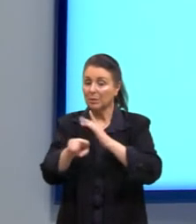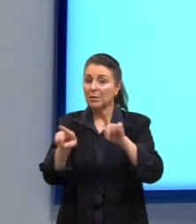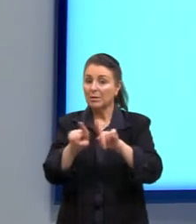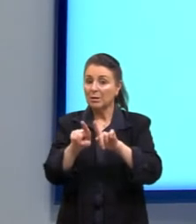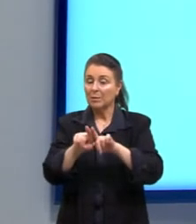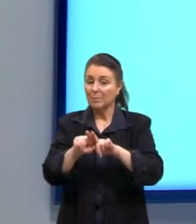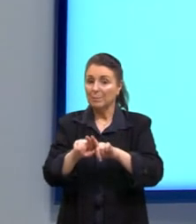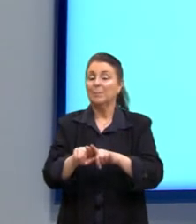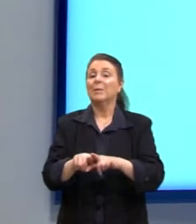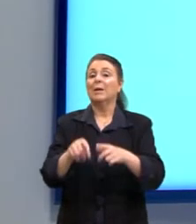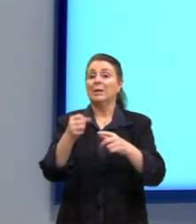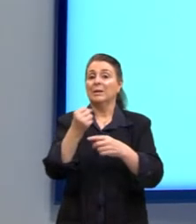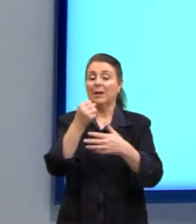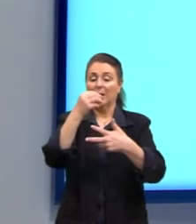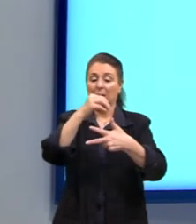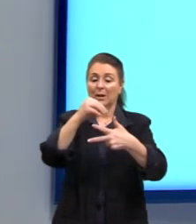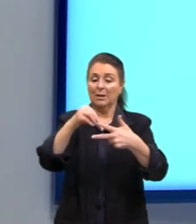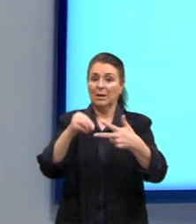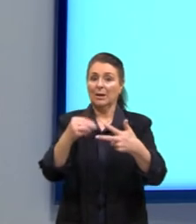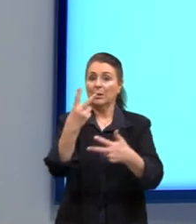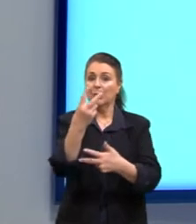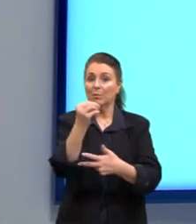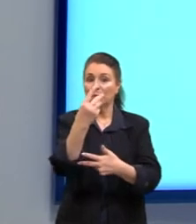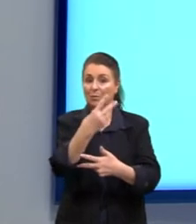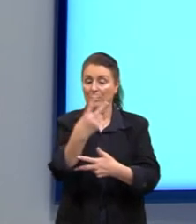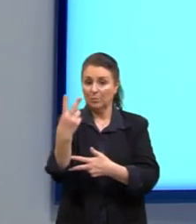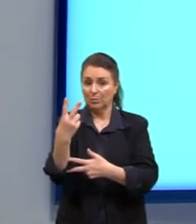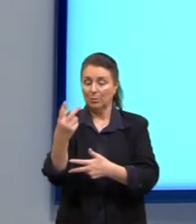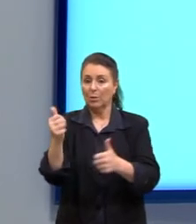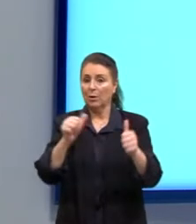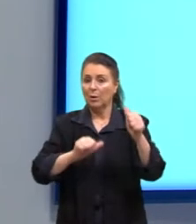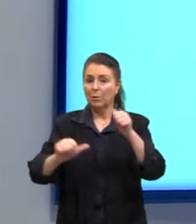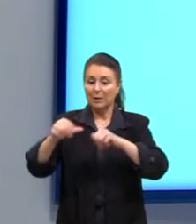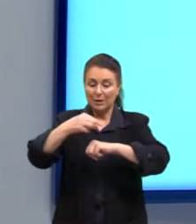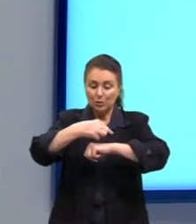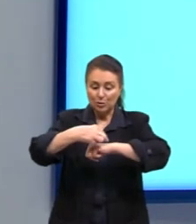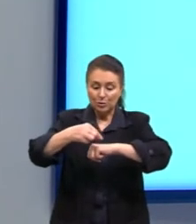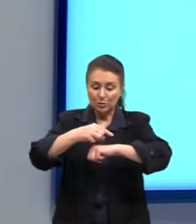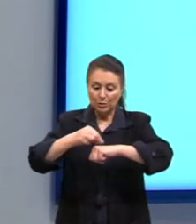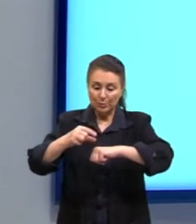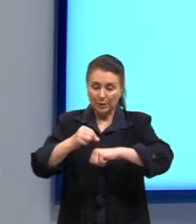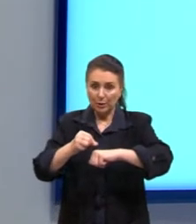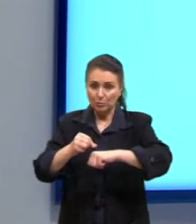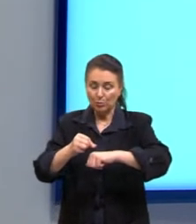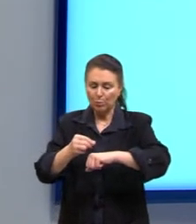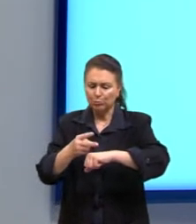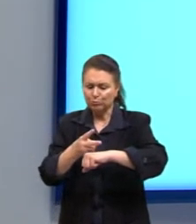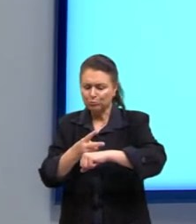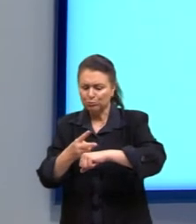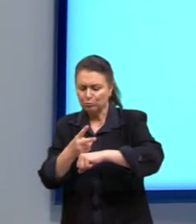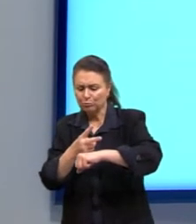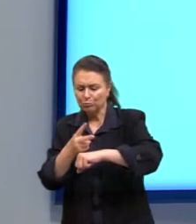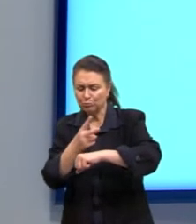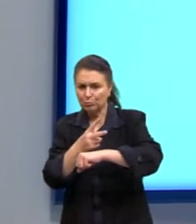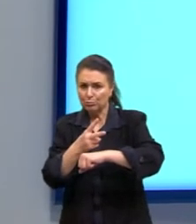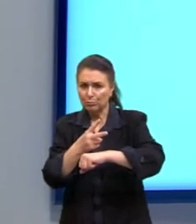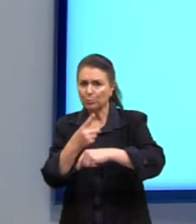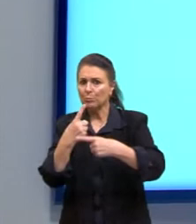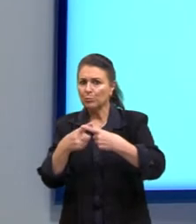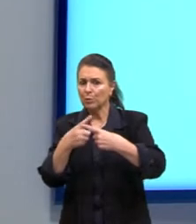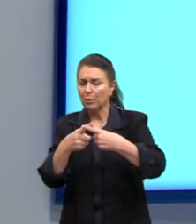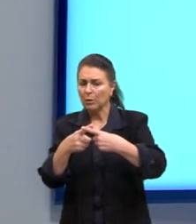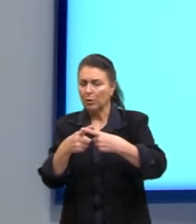do Enem de 2022. A qualidade de sementes é verificada, entre outros fatores,